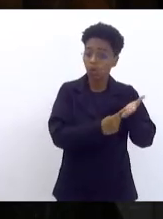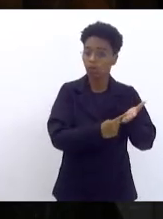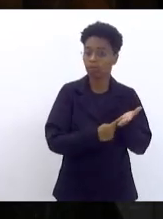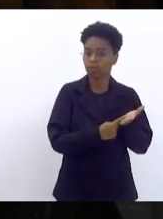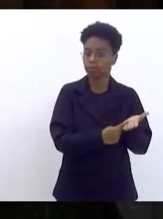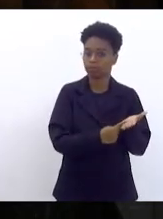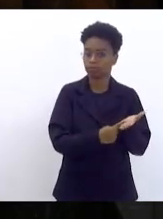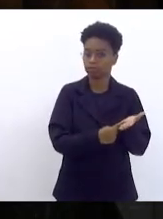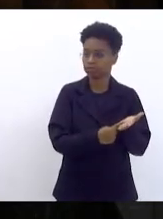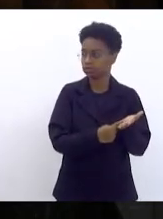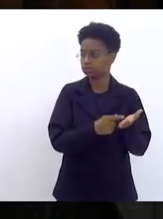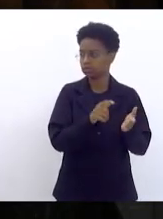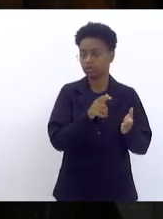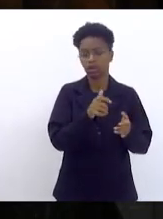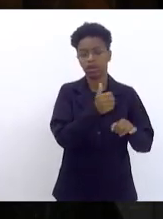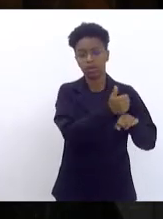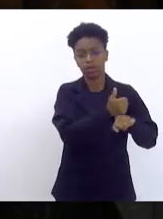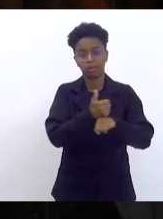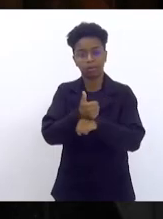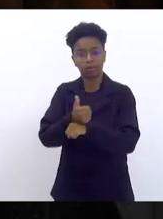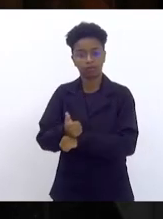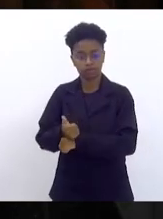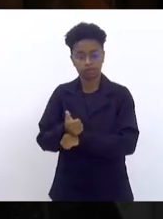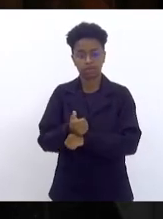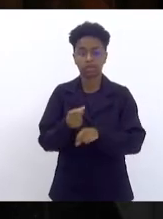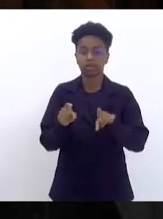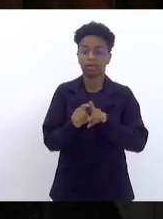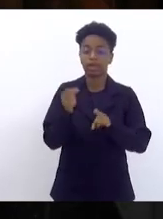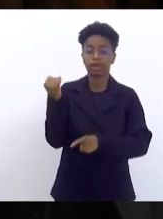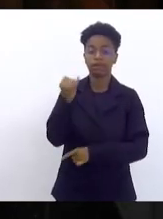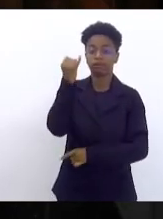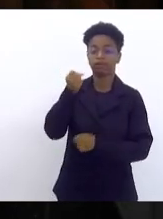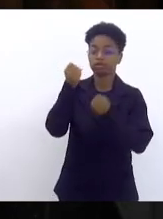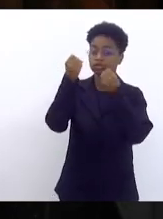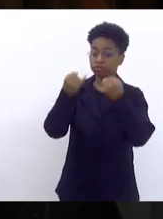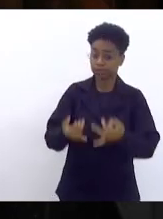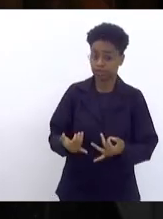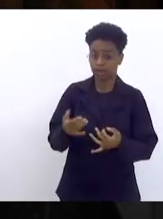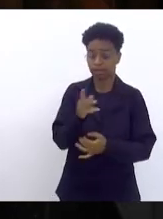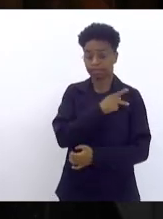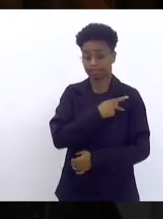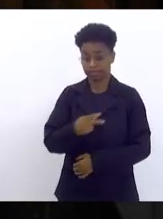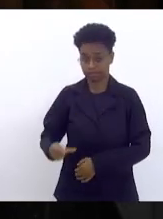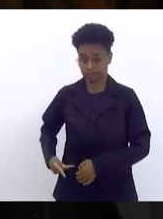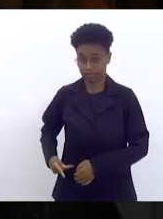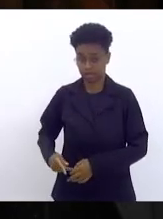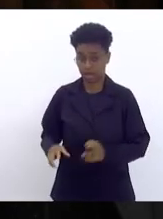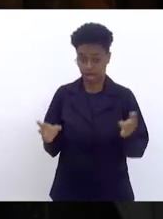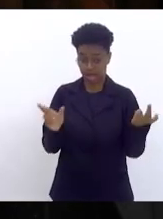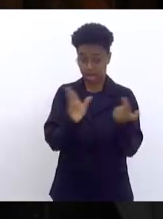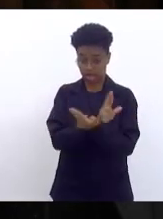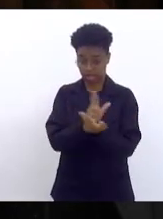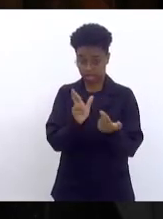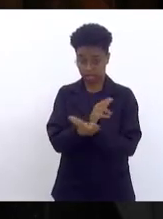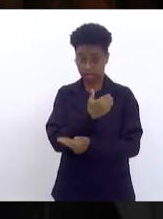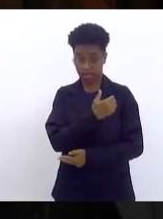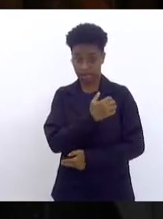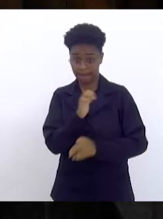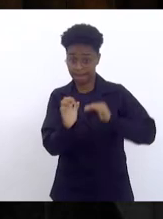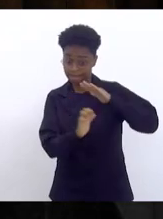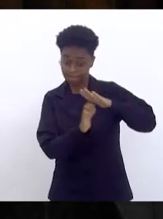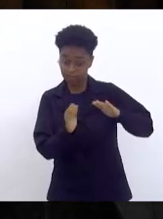com esses profissionais. e é importante deixar claro, presidente, que a relação que essa empresa tem com esses